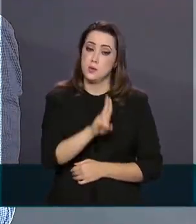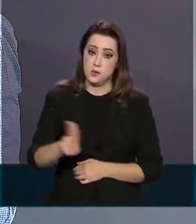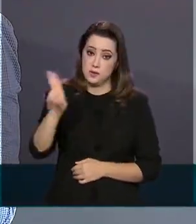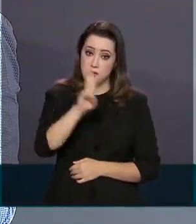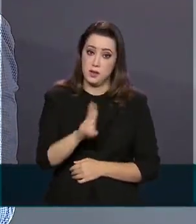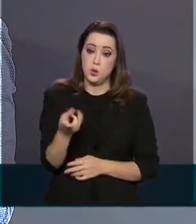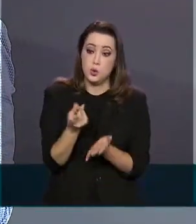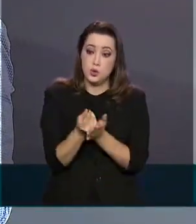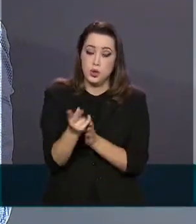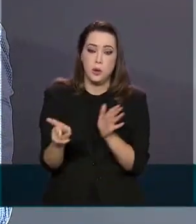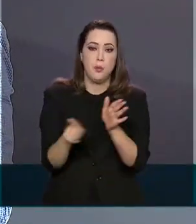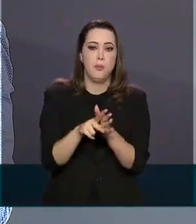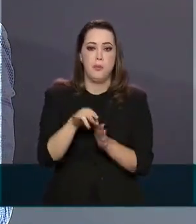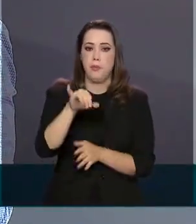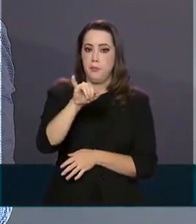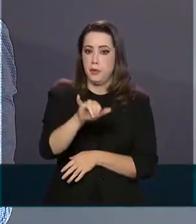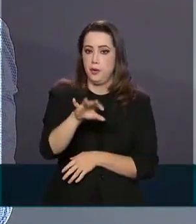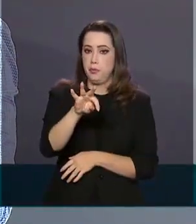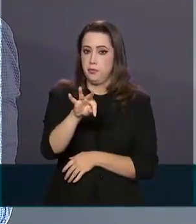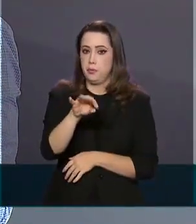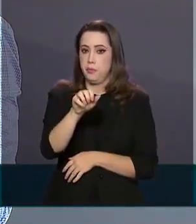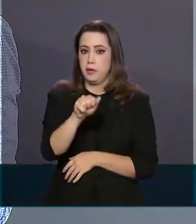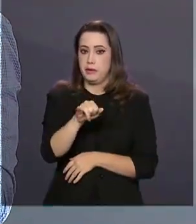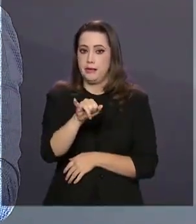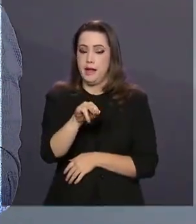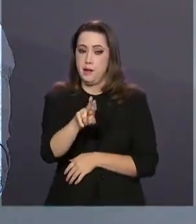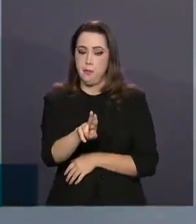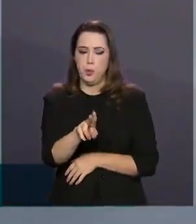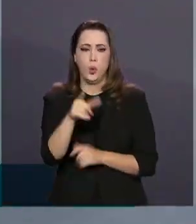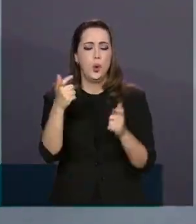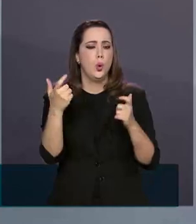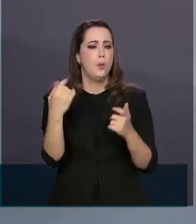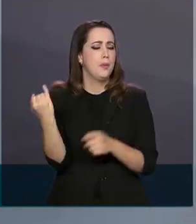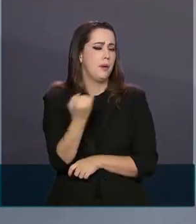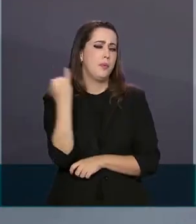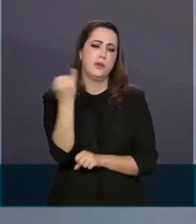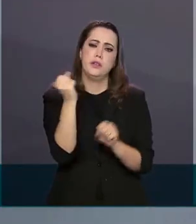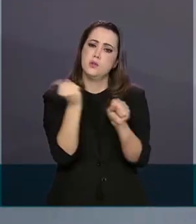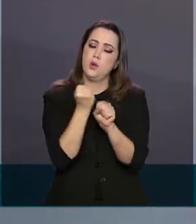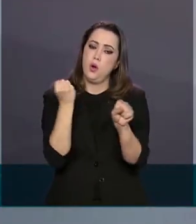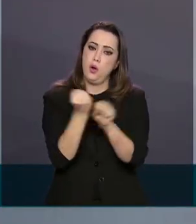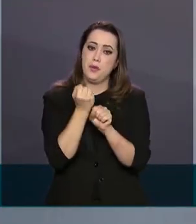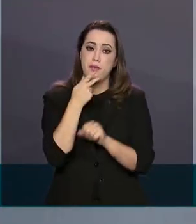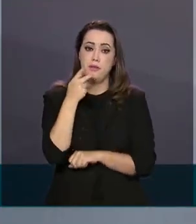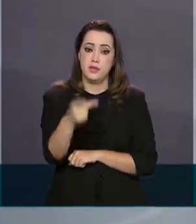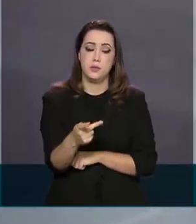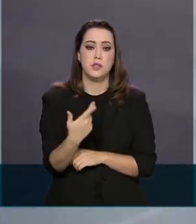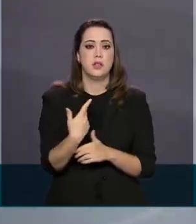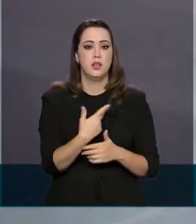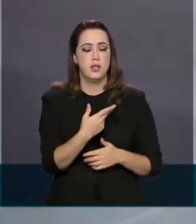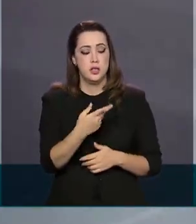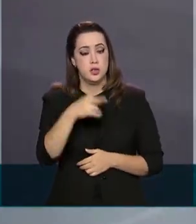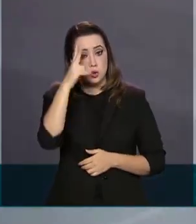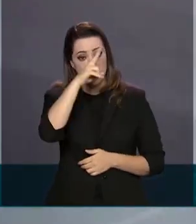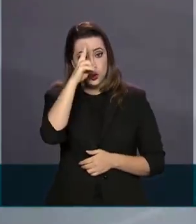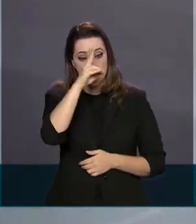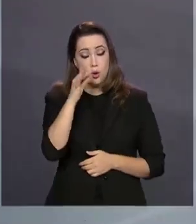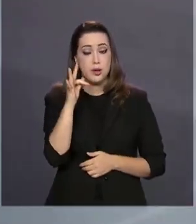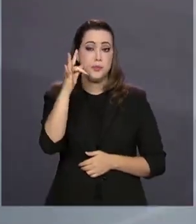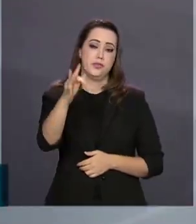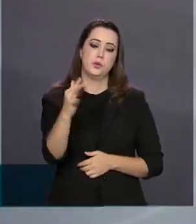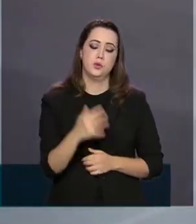de Itaipu em ações que são extremamente estruturantes. E do que a gente está falando? Nós estamos falando de legado. Itaipu,